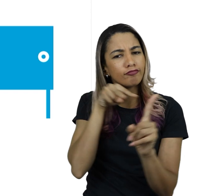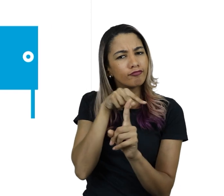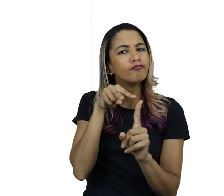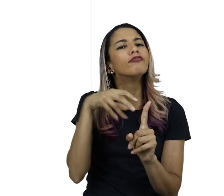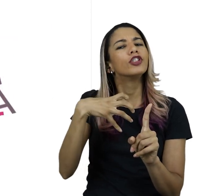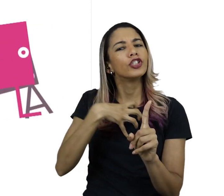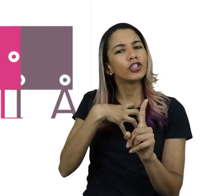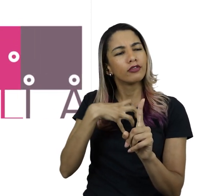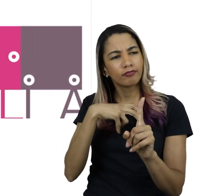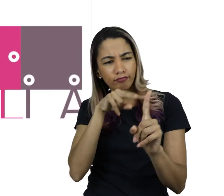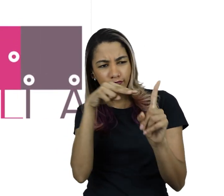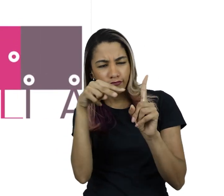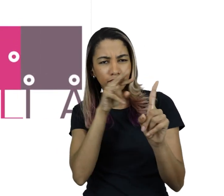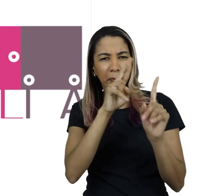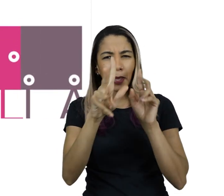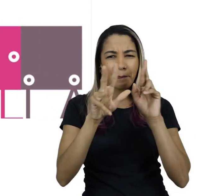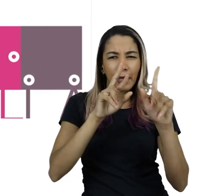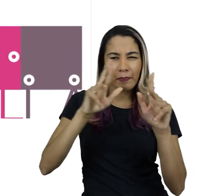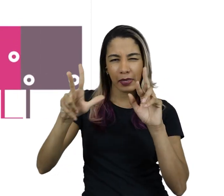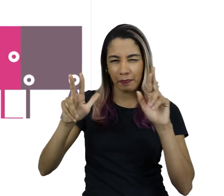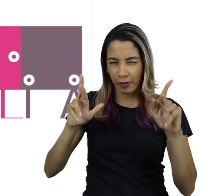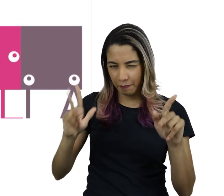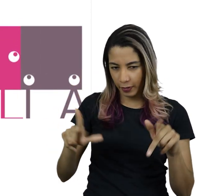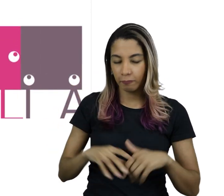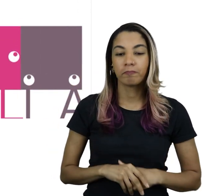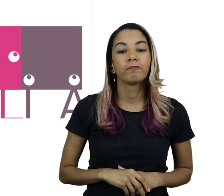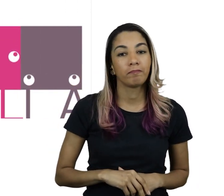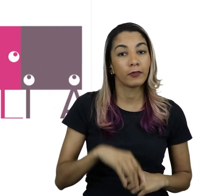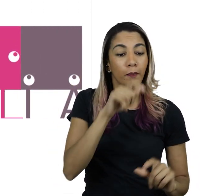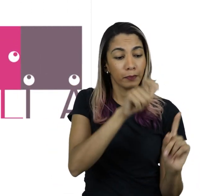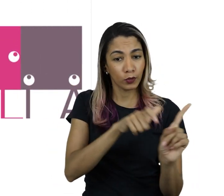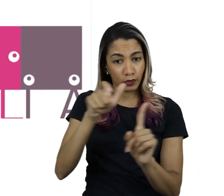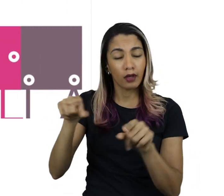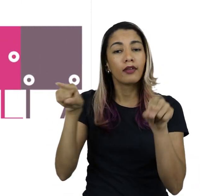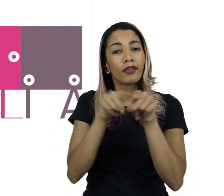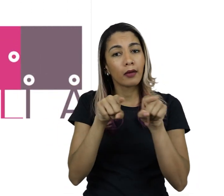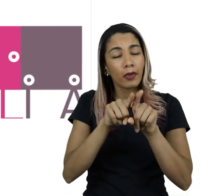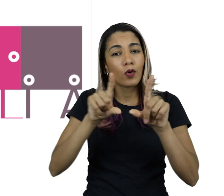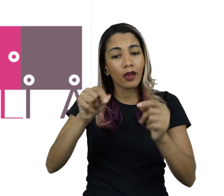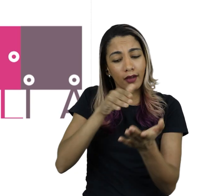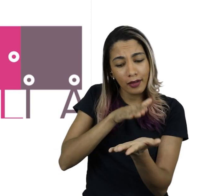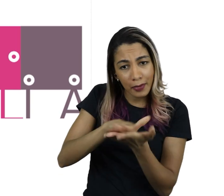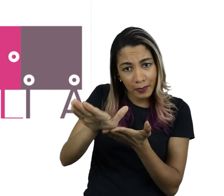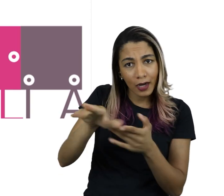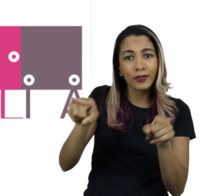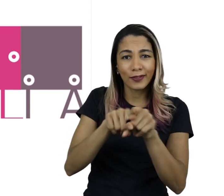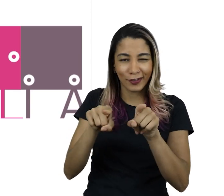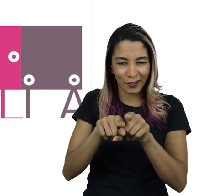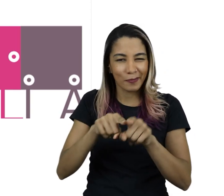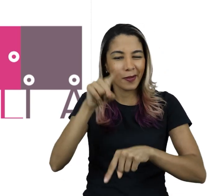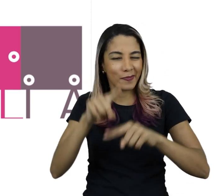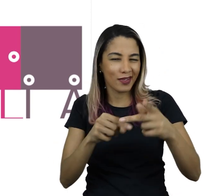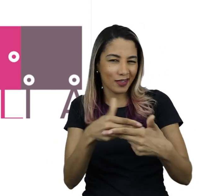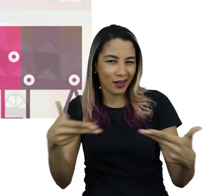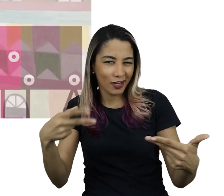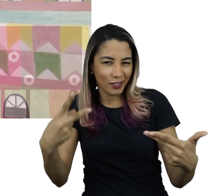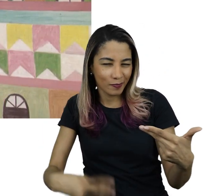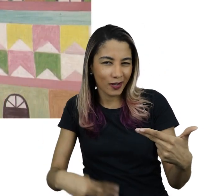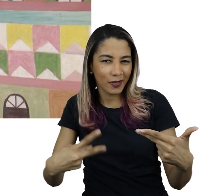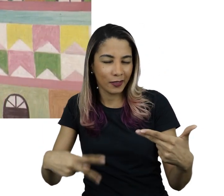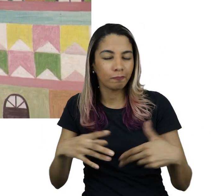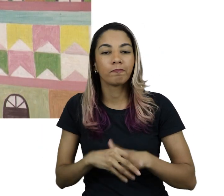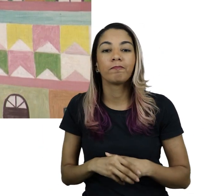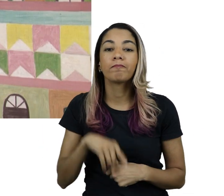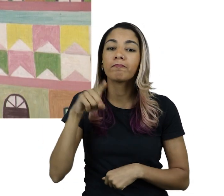vista, diferentes aspectos da exposição. Esses personagens também se repetiam nos impressos e no mobiliário do projeto.